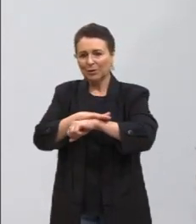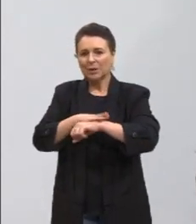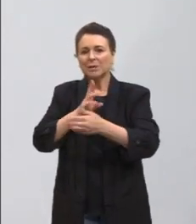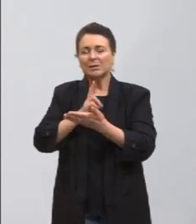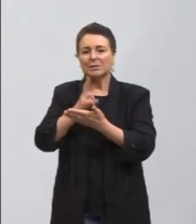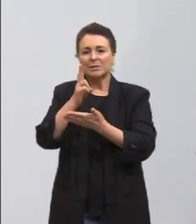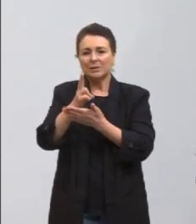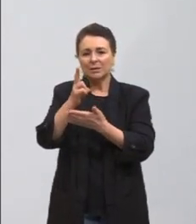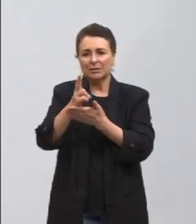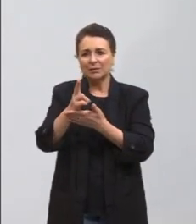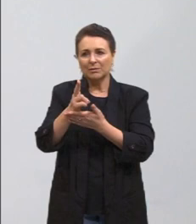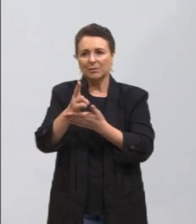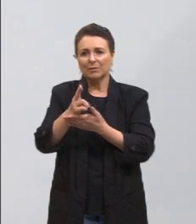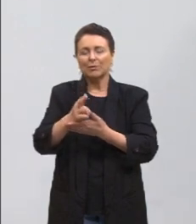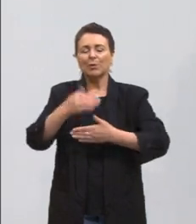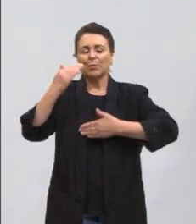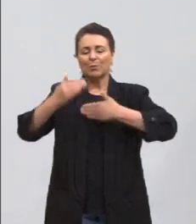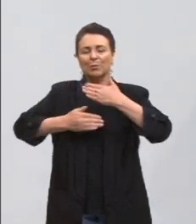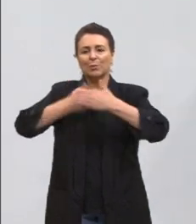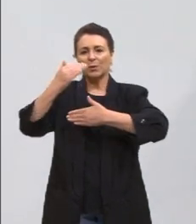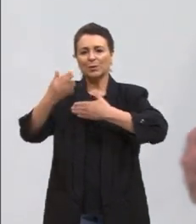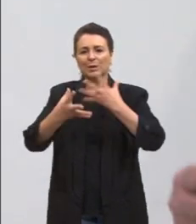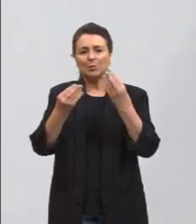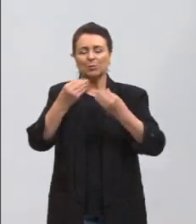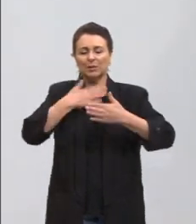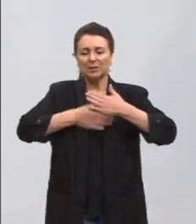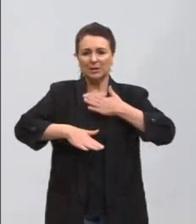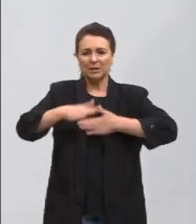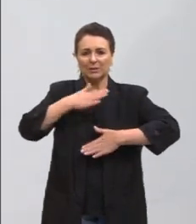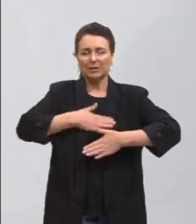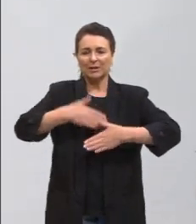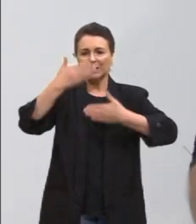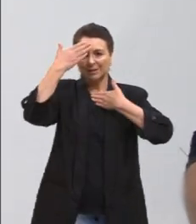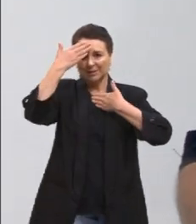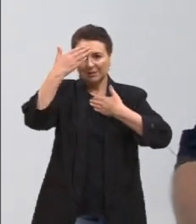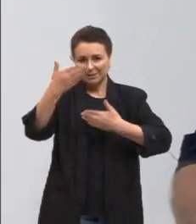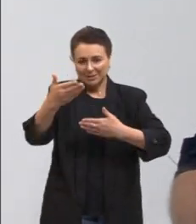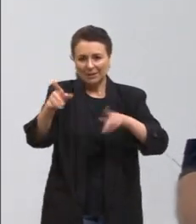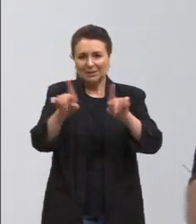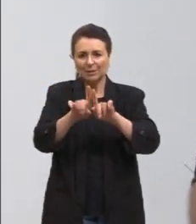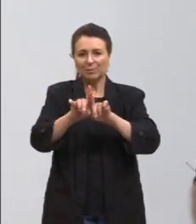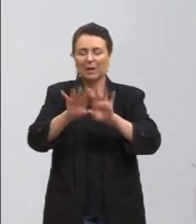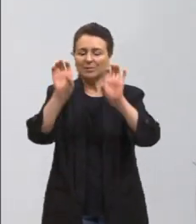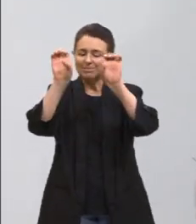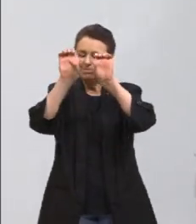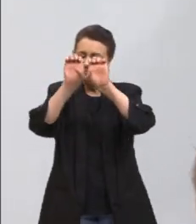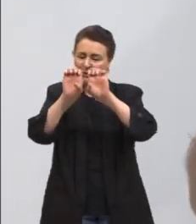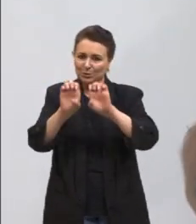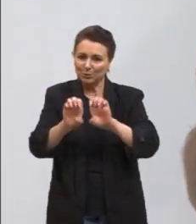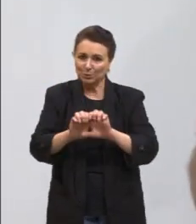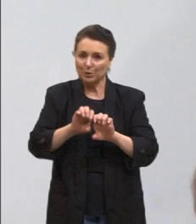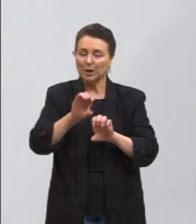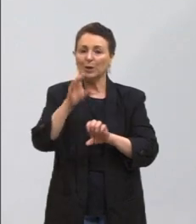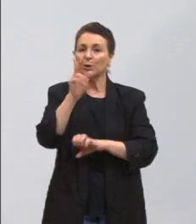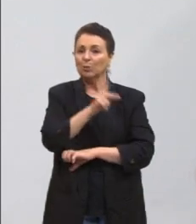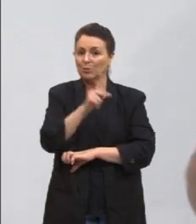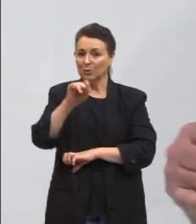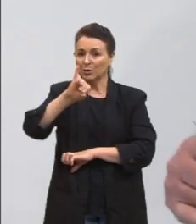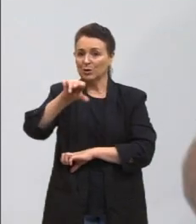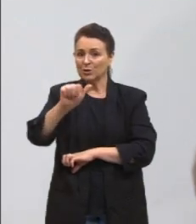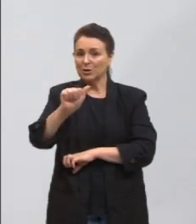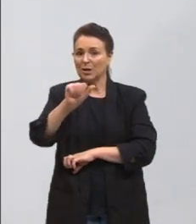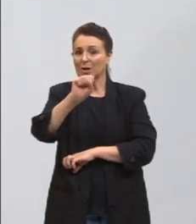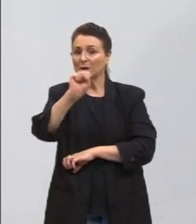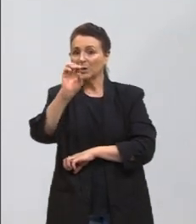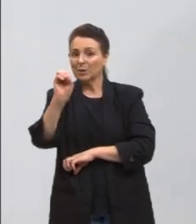sempre nós, foi um processo muito tranquilo, agradecer ao esquema, como o professor Jair São, montou as aulas, que